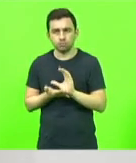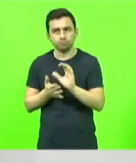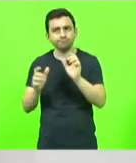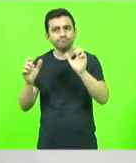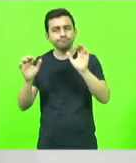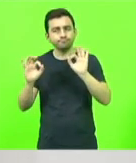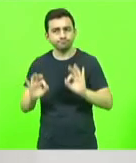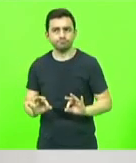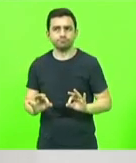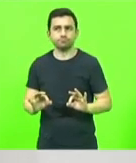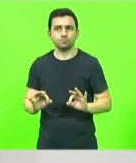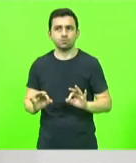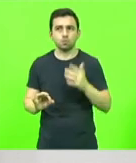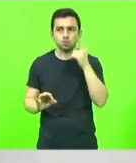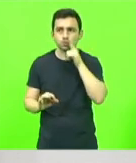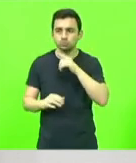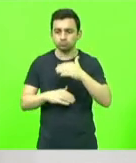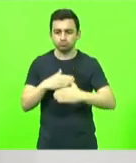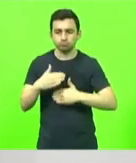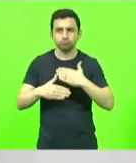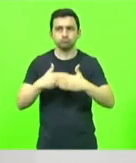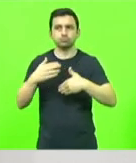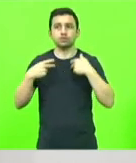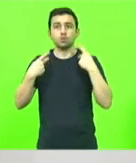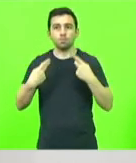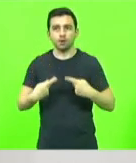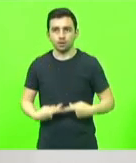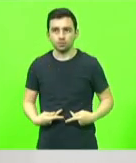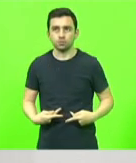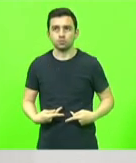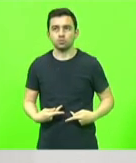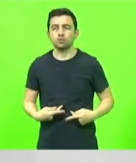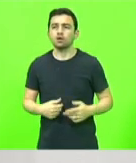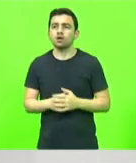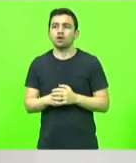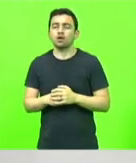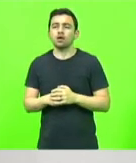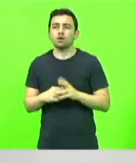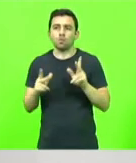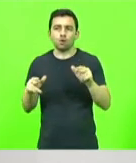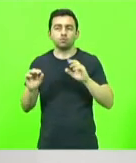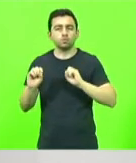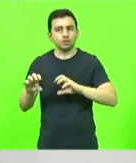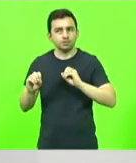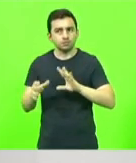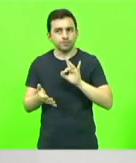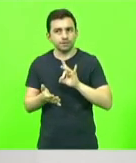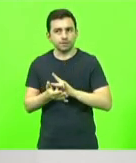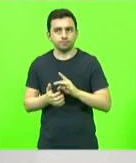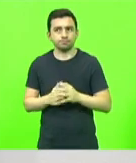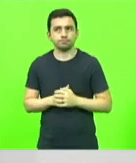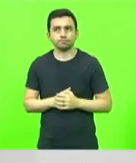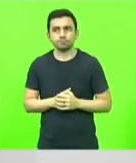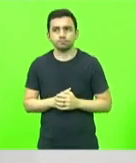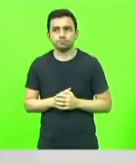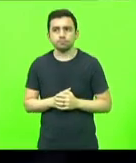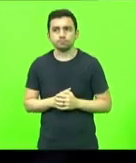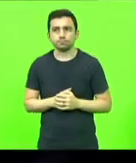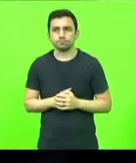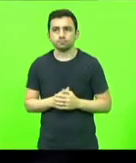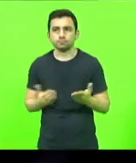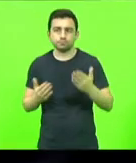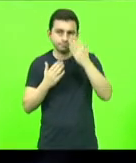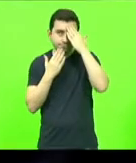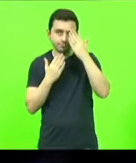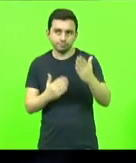para se construir como ser humano, como a educação exige. Muito obrigada. Agradeço